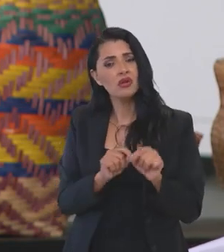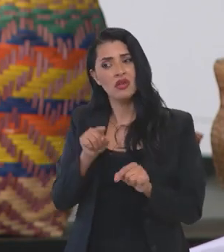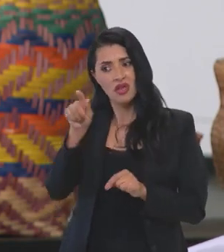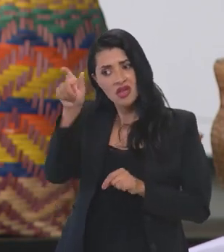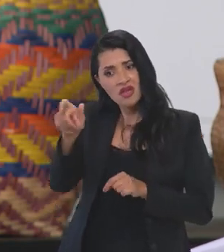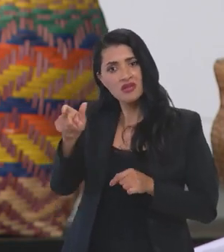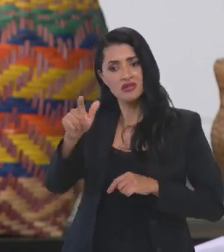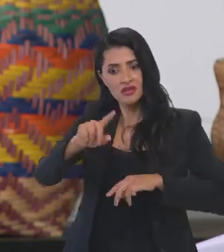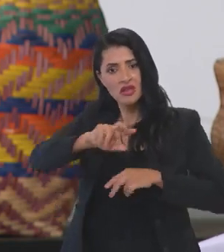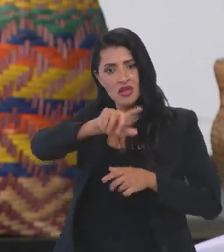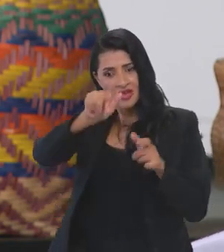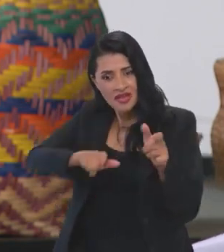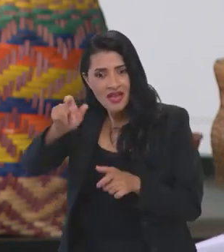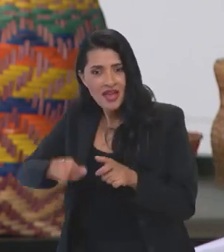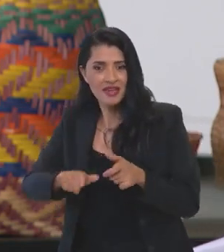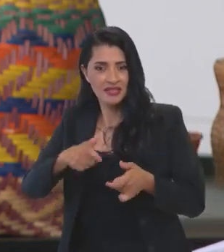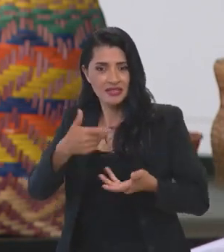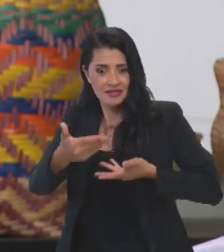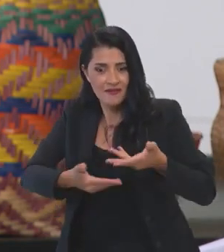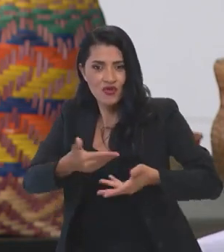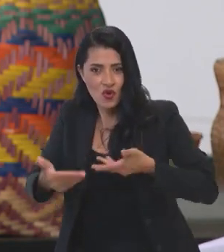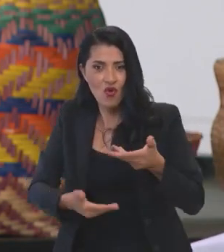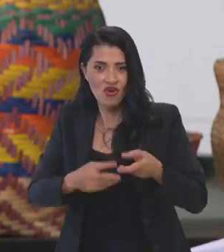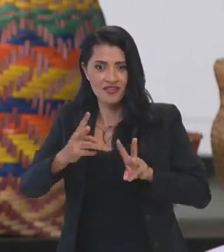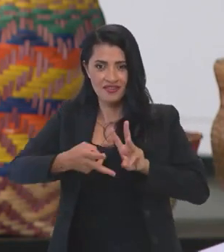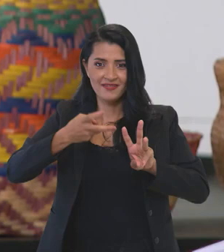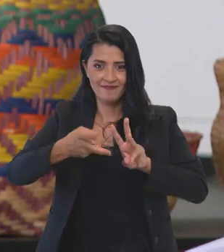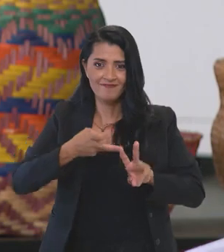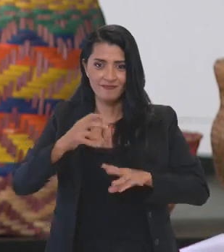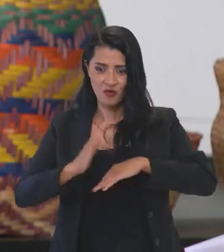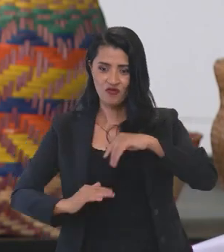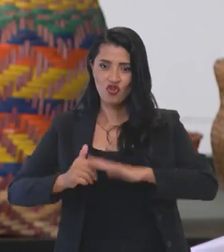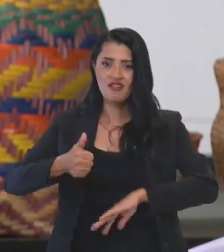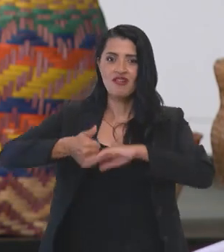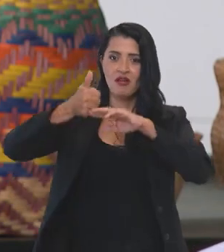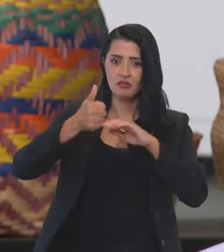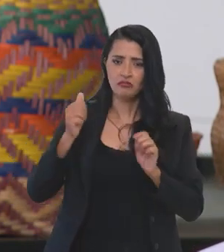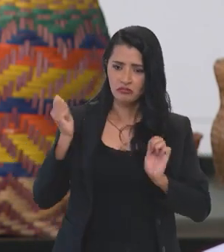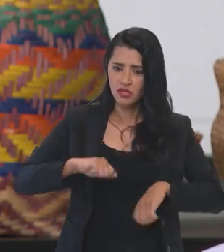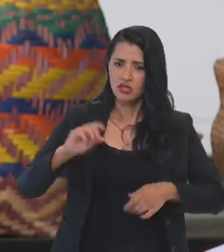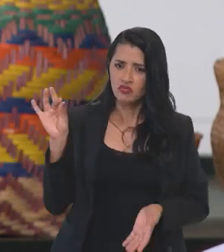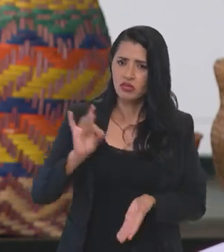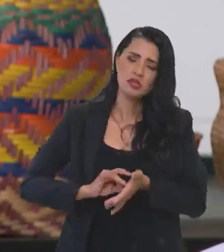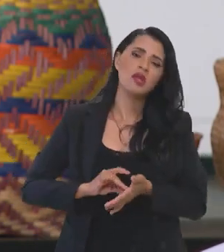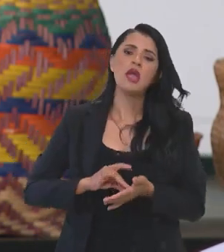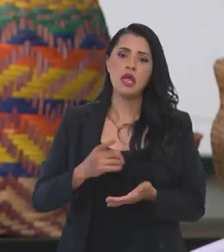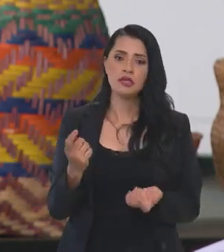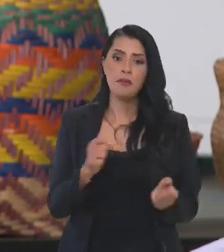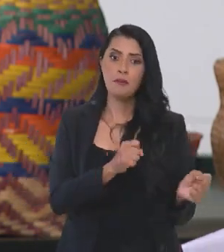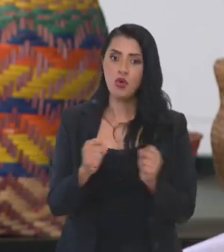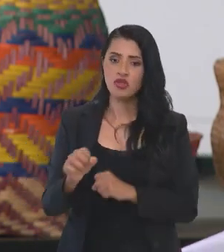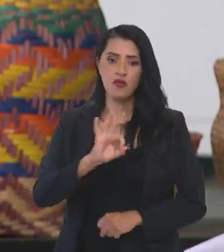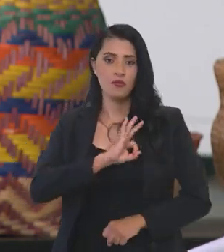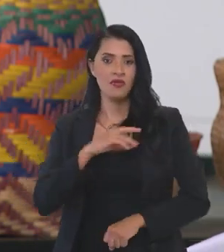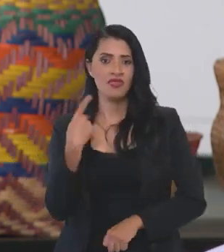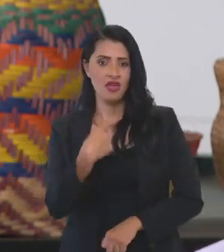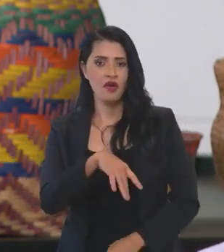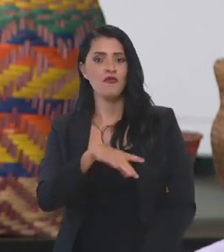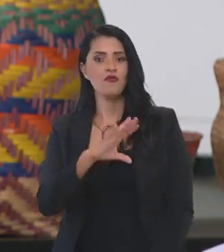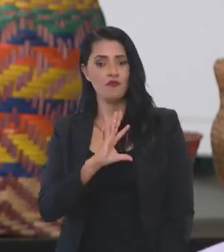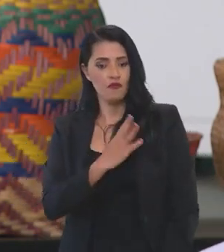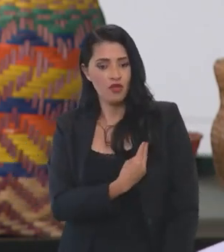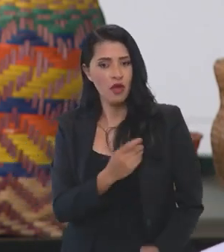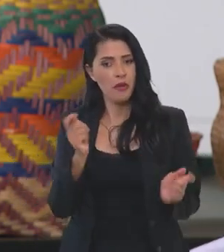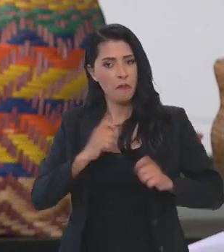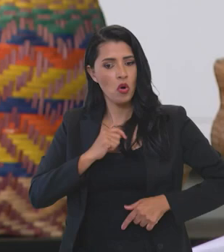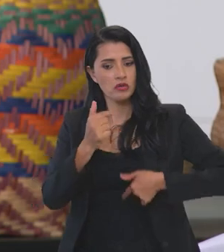o que esses servidores, os indigenistas, têm falado, que é preciso reconhecer o poder de polícia da FUNAI